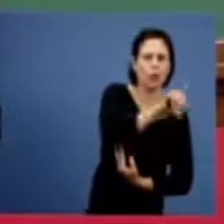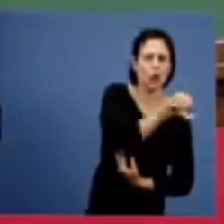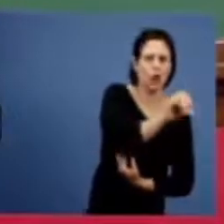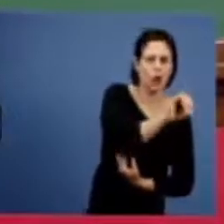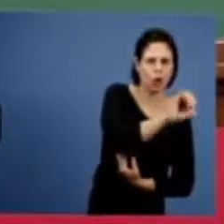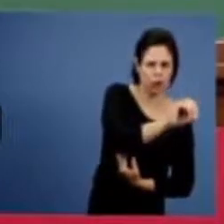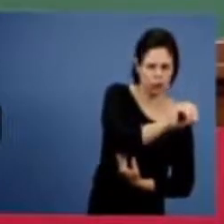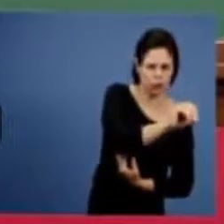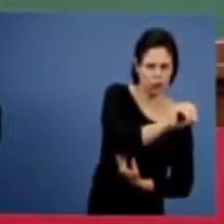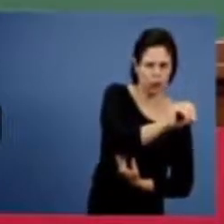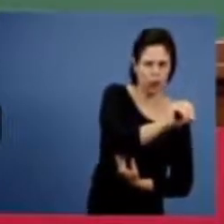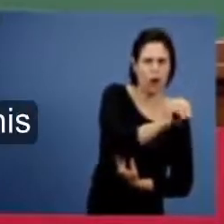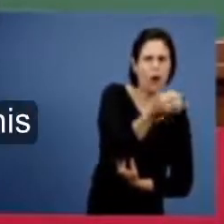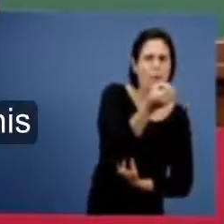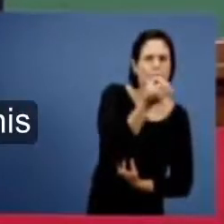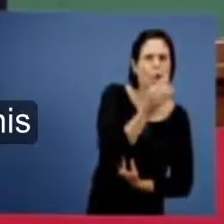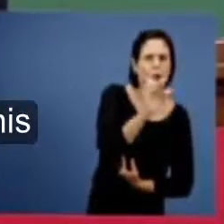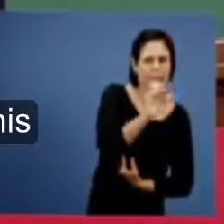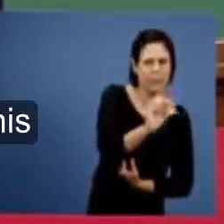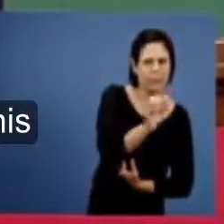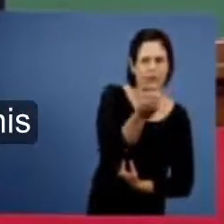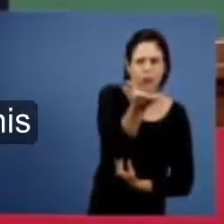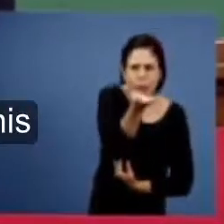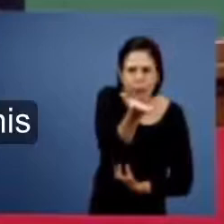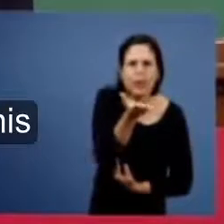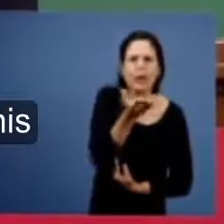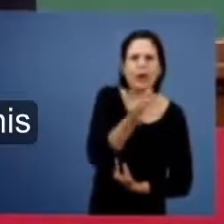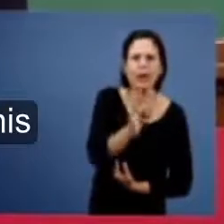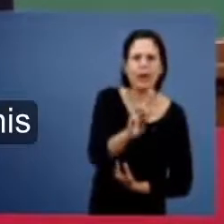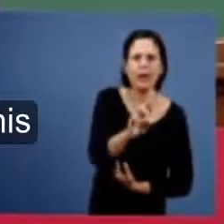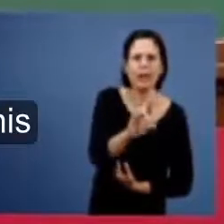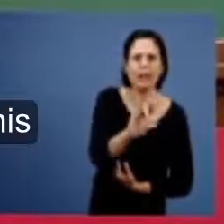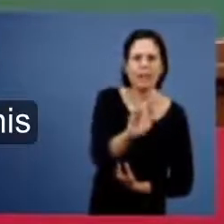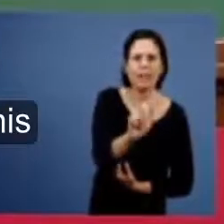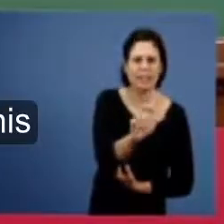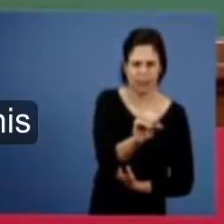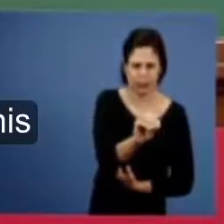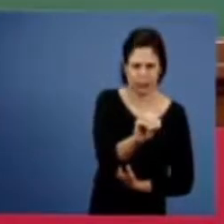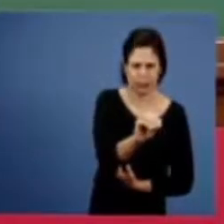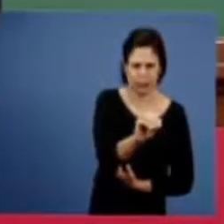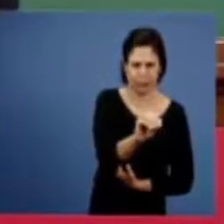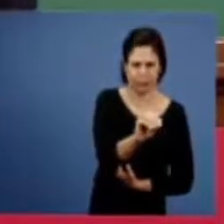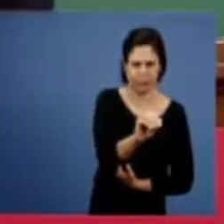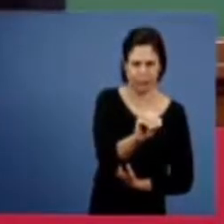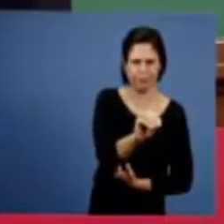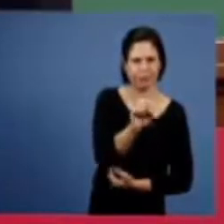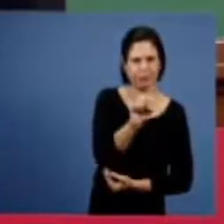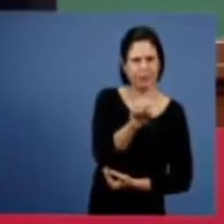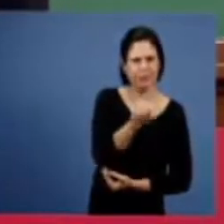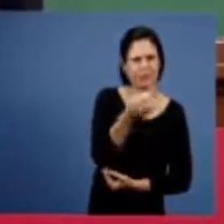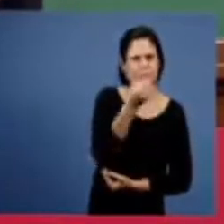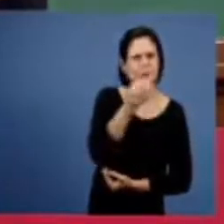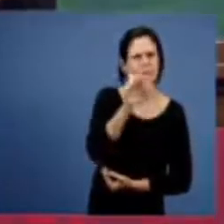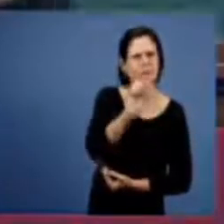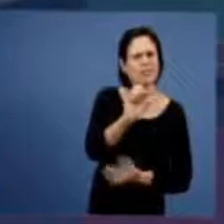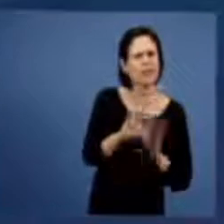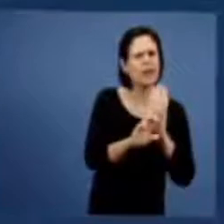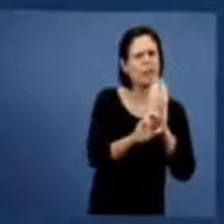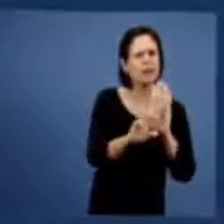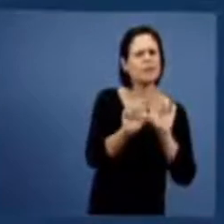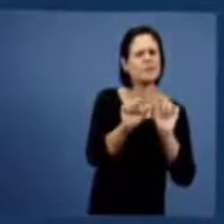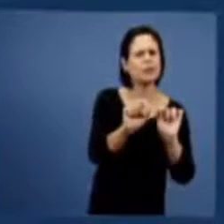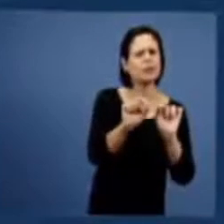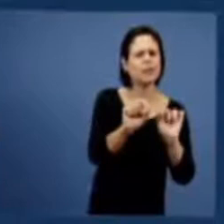representa a boa semente da segunda parábola o trigo agora o que que ela essa boa semente representa ela